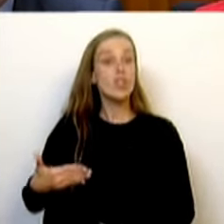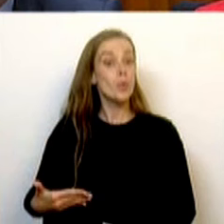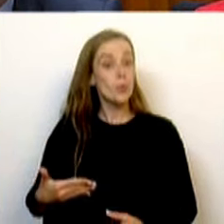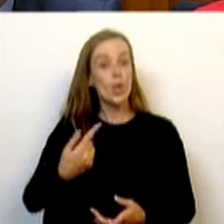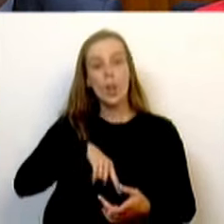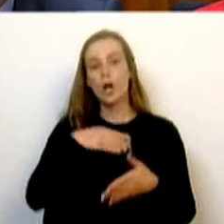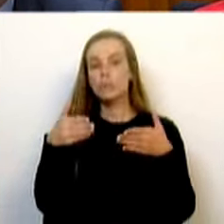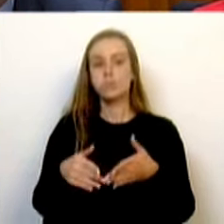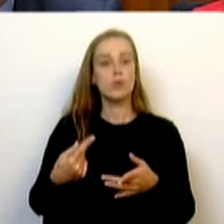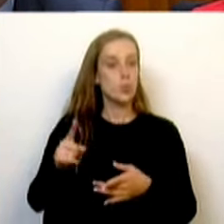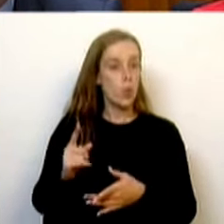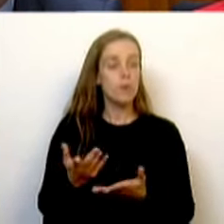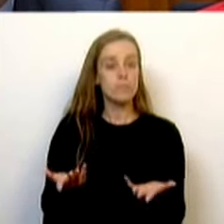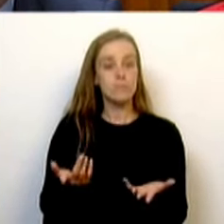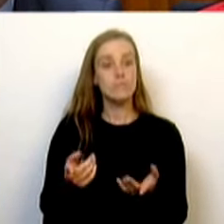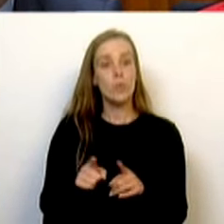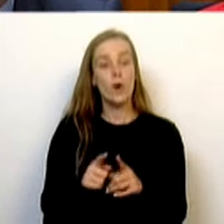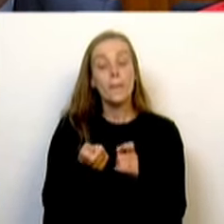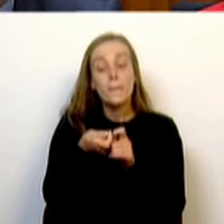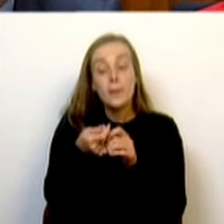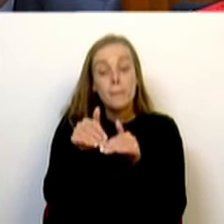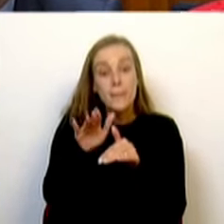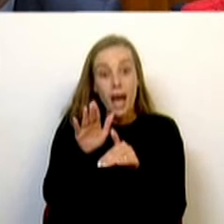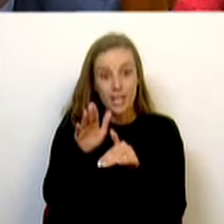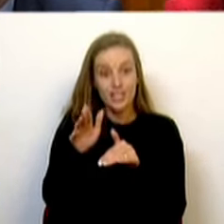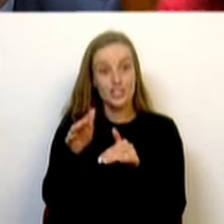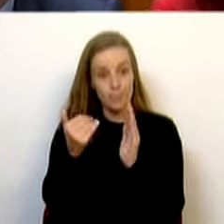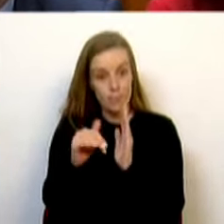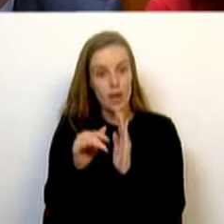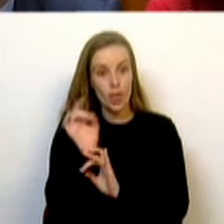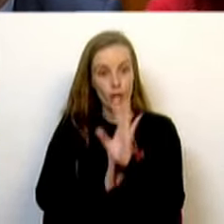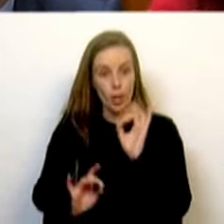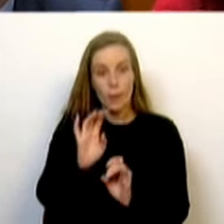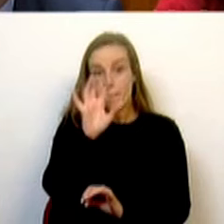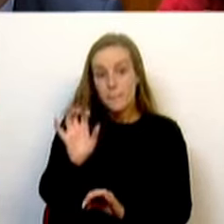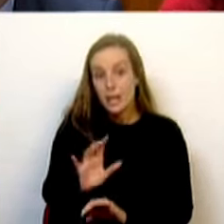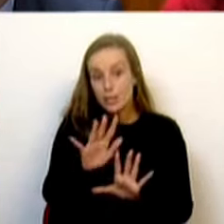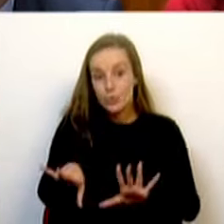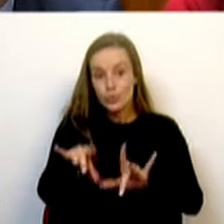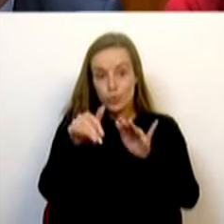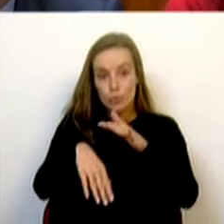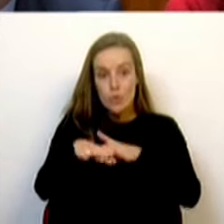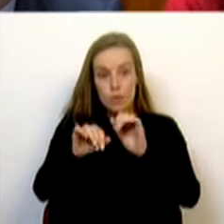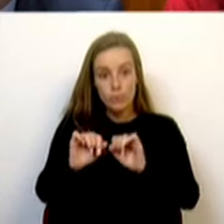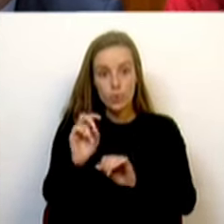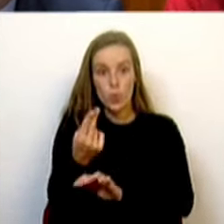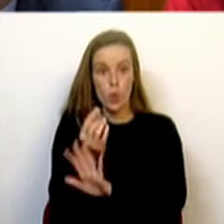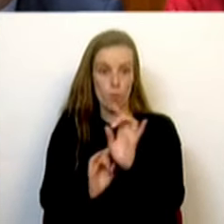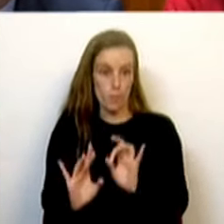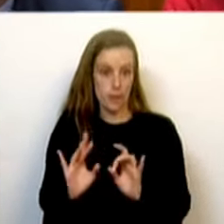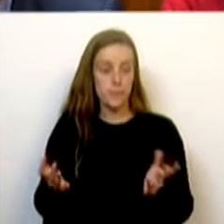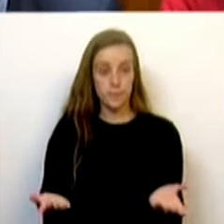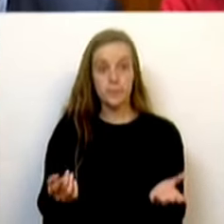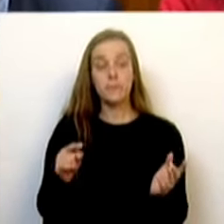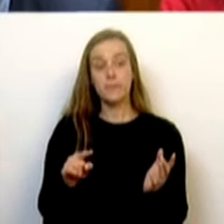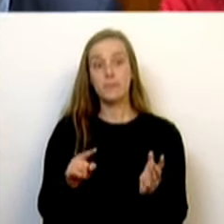não convergimos. Ou seja, estamos mais perto da média europeia, estamos mais perto dos países mais desenvolvidos da União Europeia. E esse